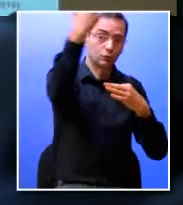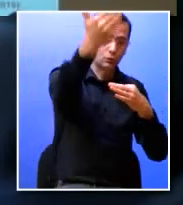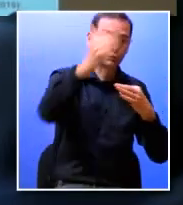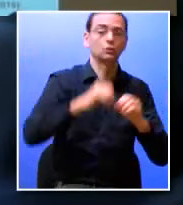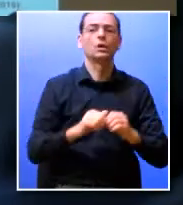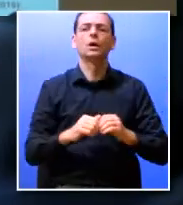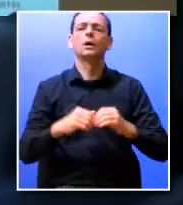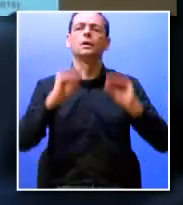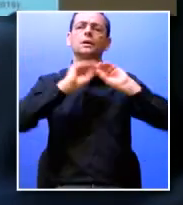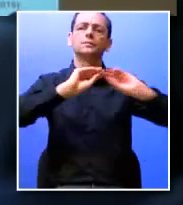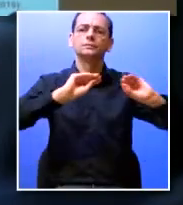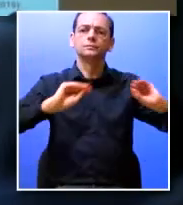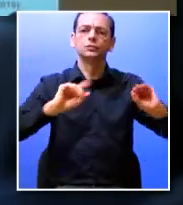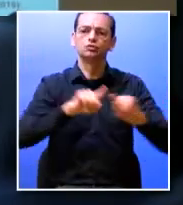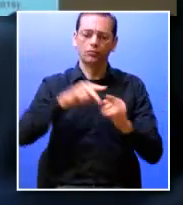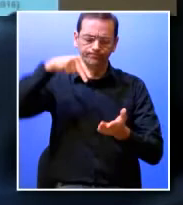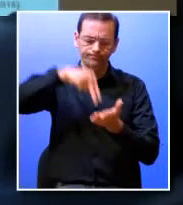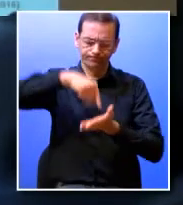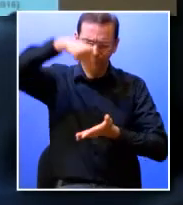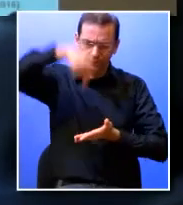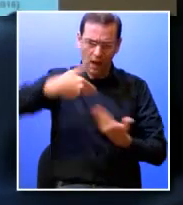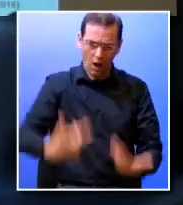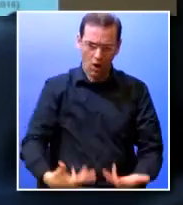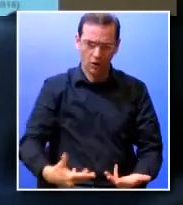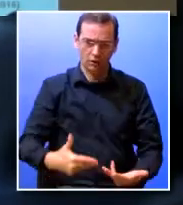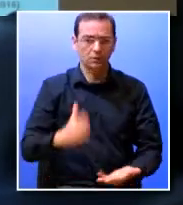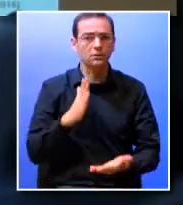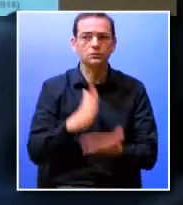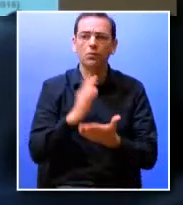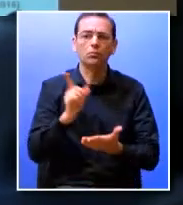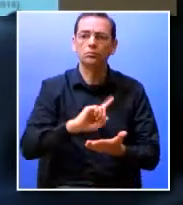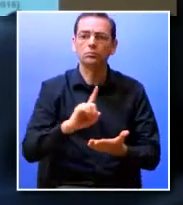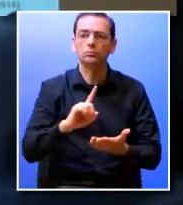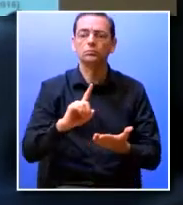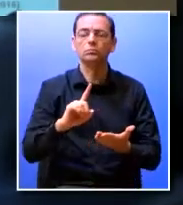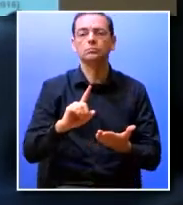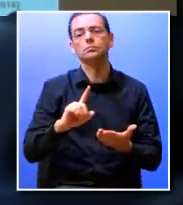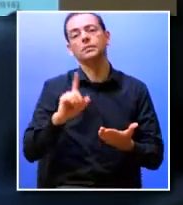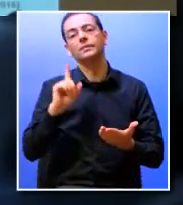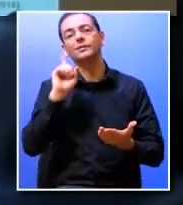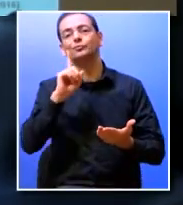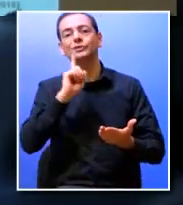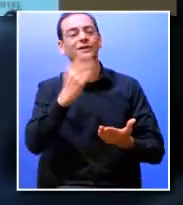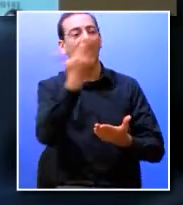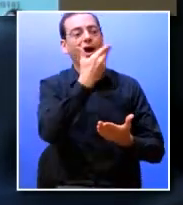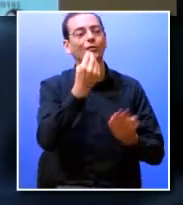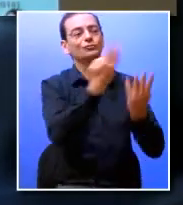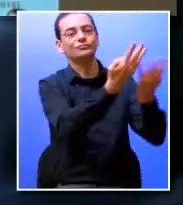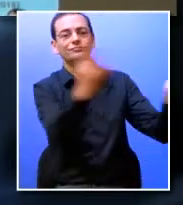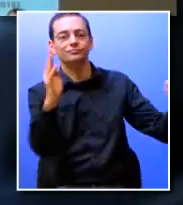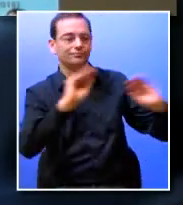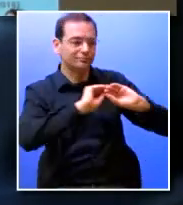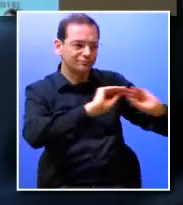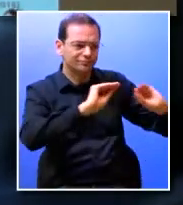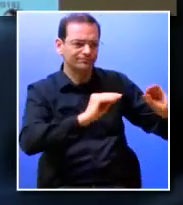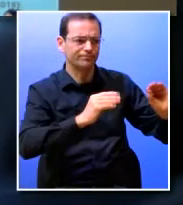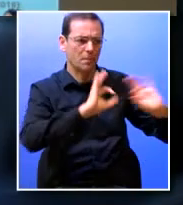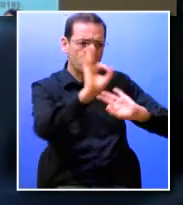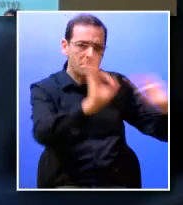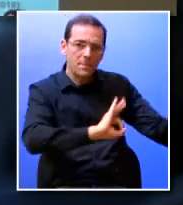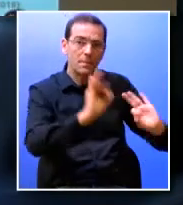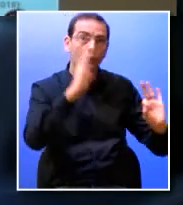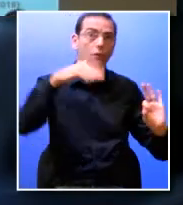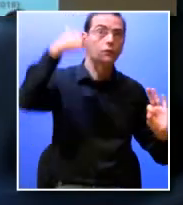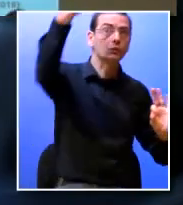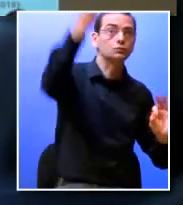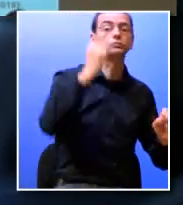não pode ser centrado no presente nem no que é hoje nós temos que preparar os nossos profissionais os nossos estudantes como futuros profissionais para um